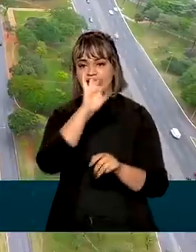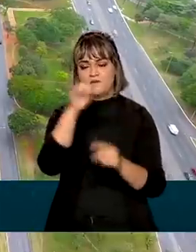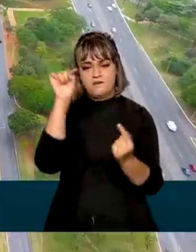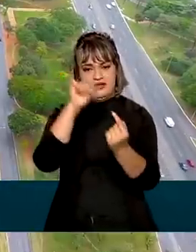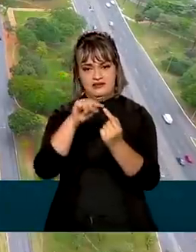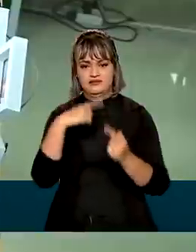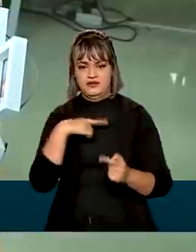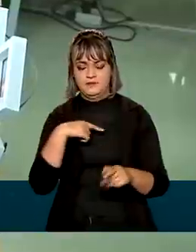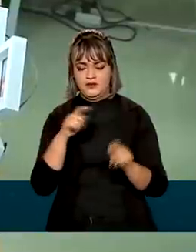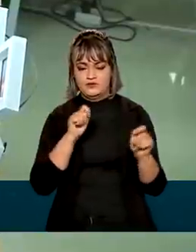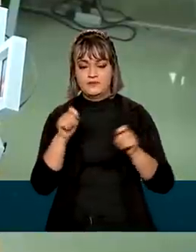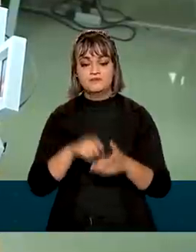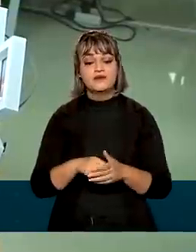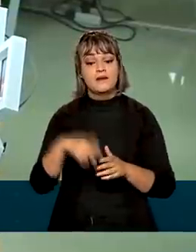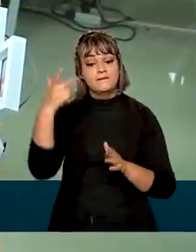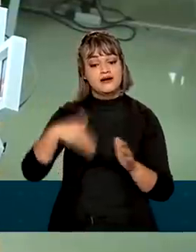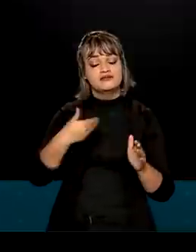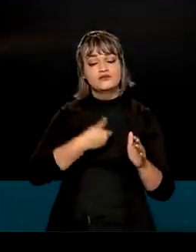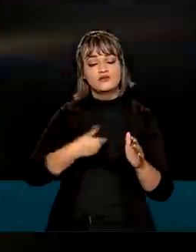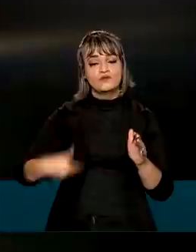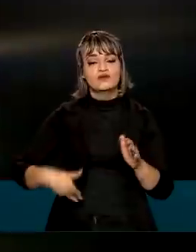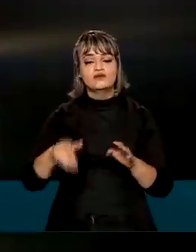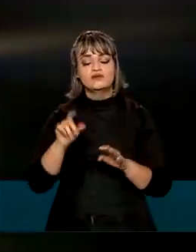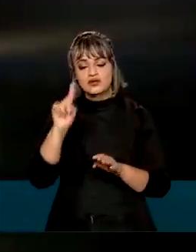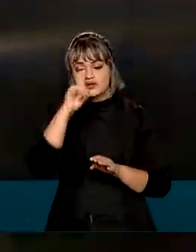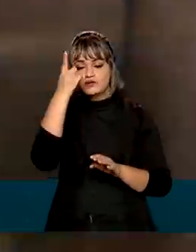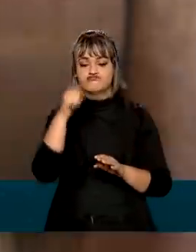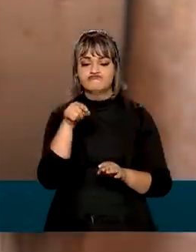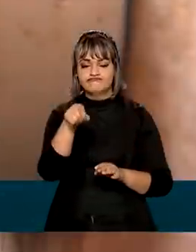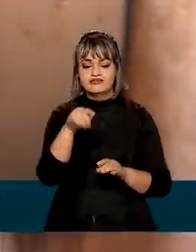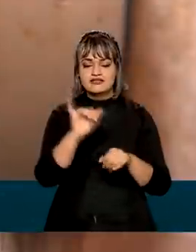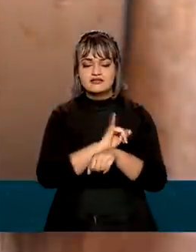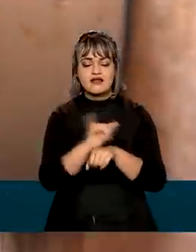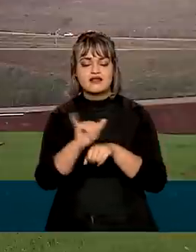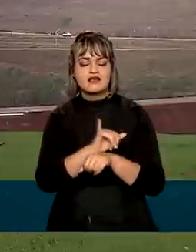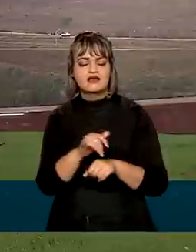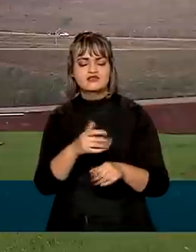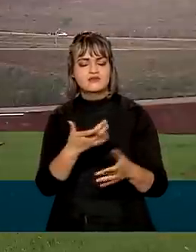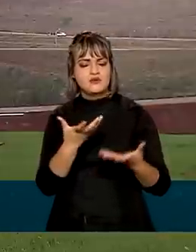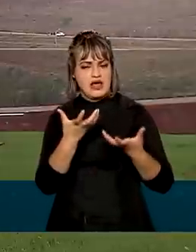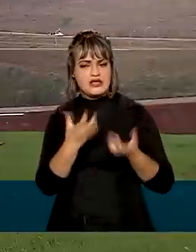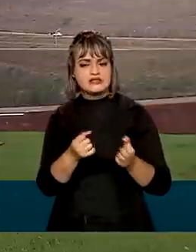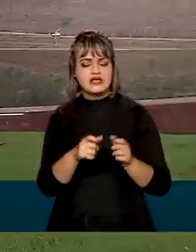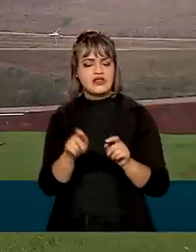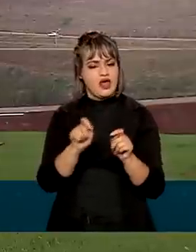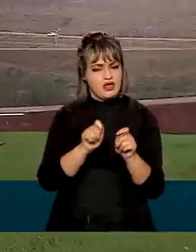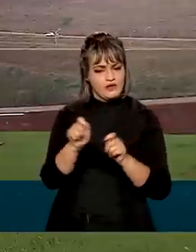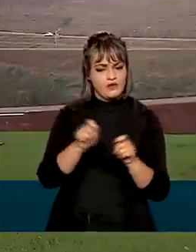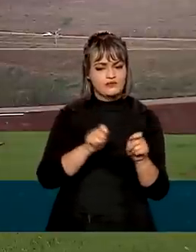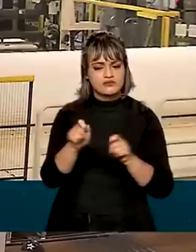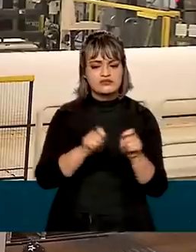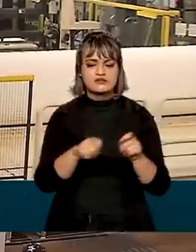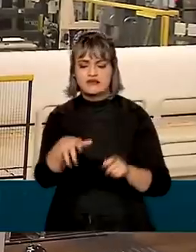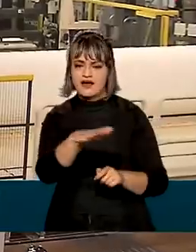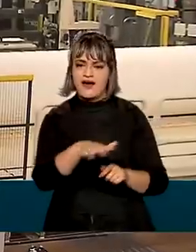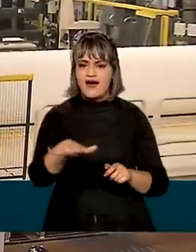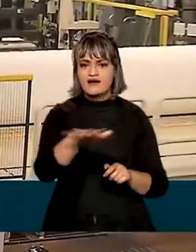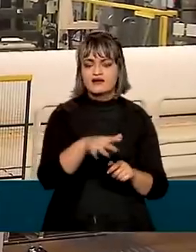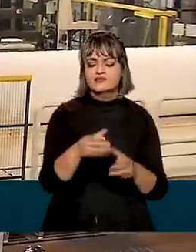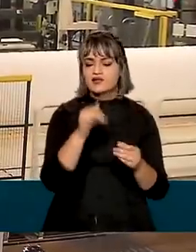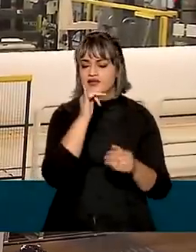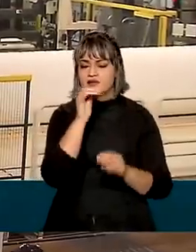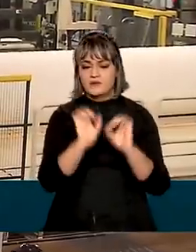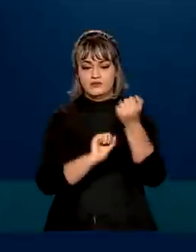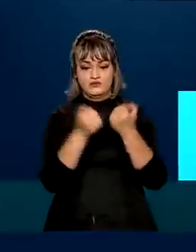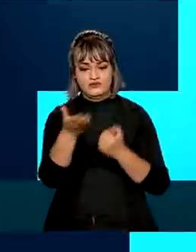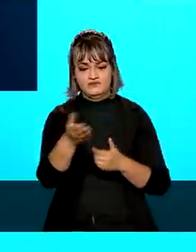governo também lançou o programa de redução voluntária de demanda de energia elétrica voltado para grandes consumidores como a